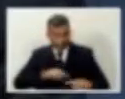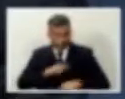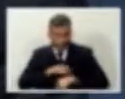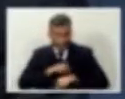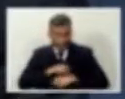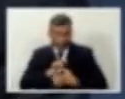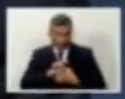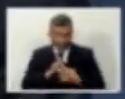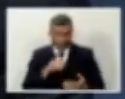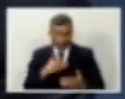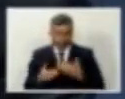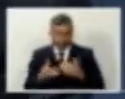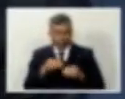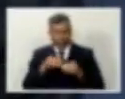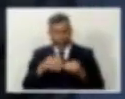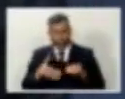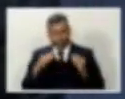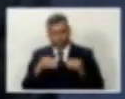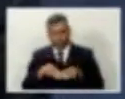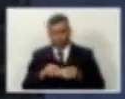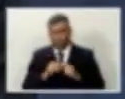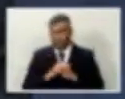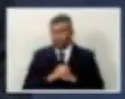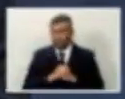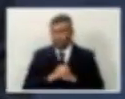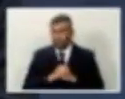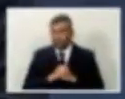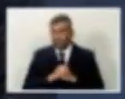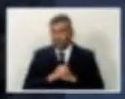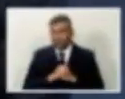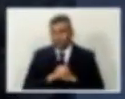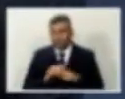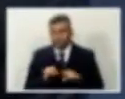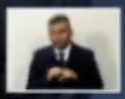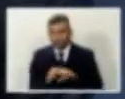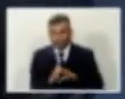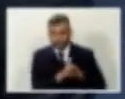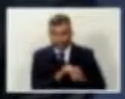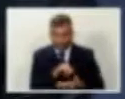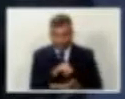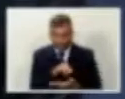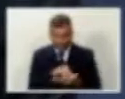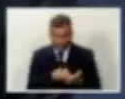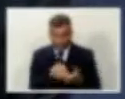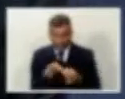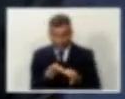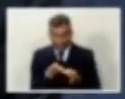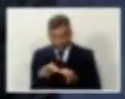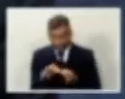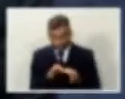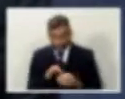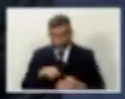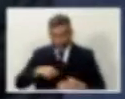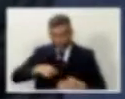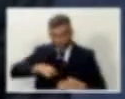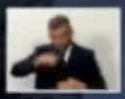sobre a questão do programa de alimentação e da dita ração humana.